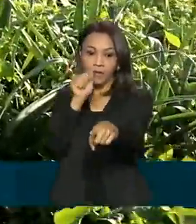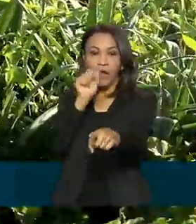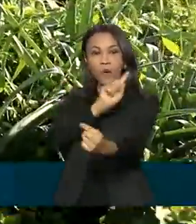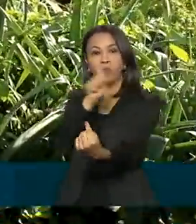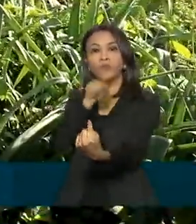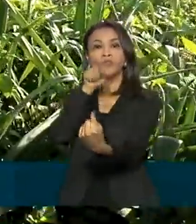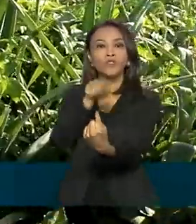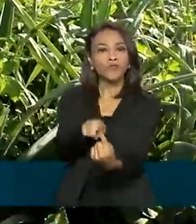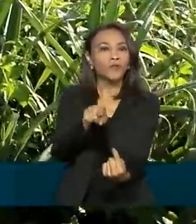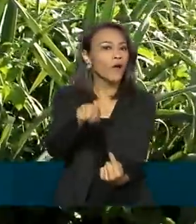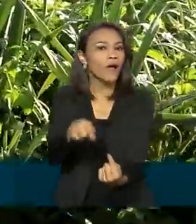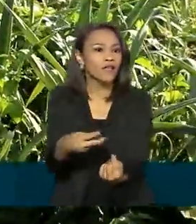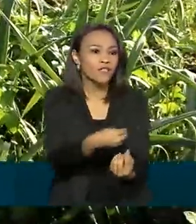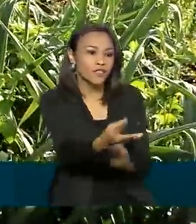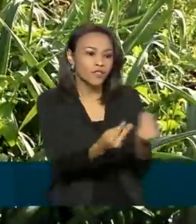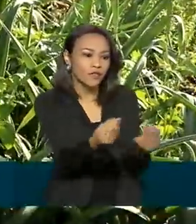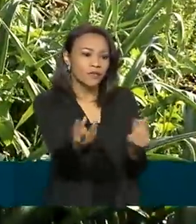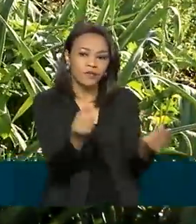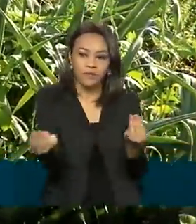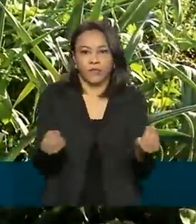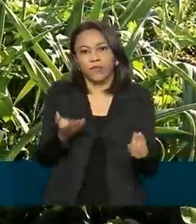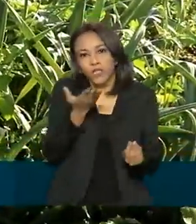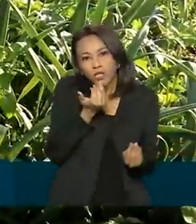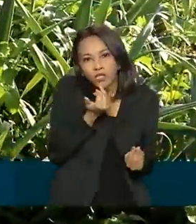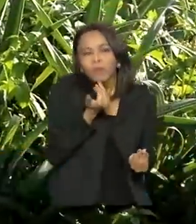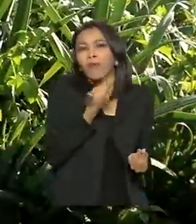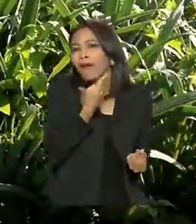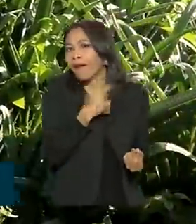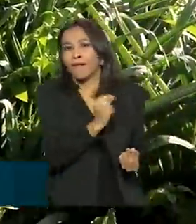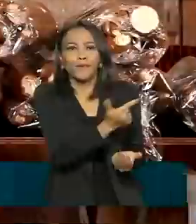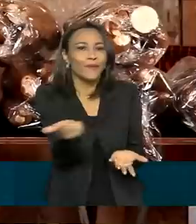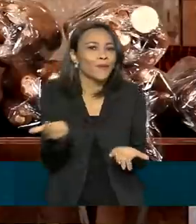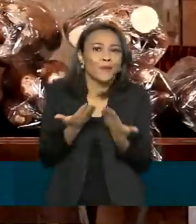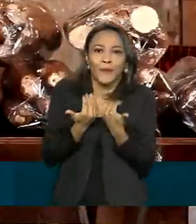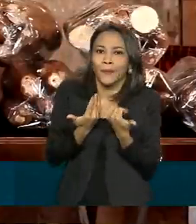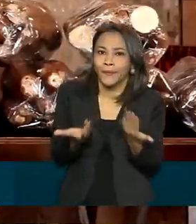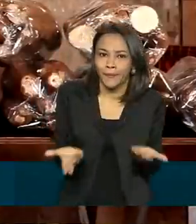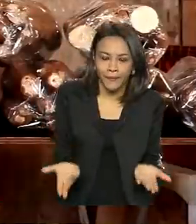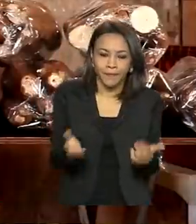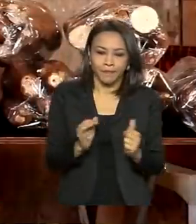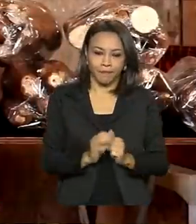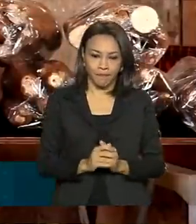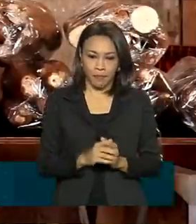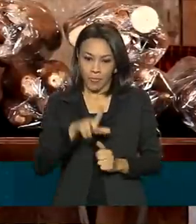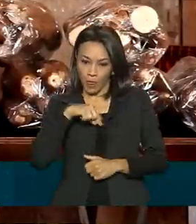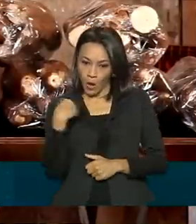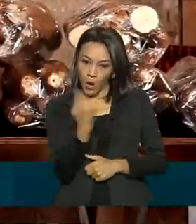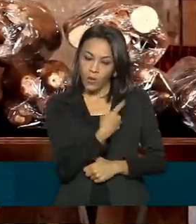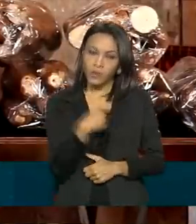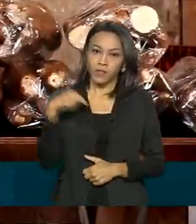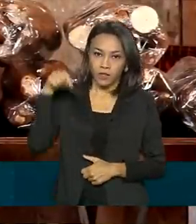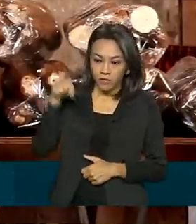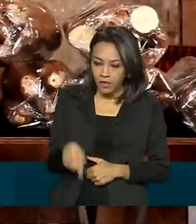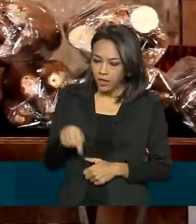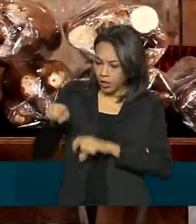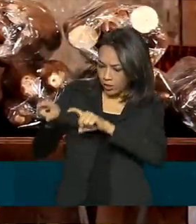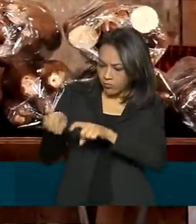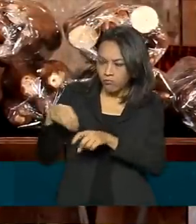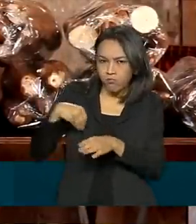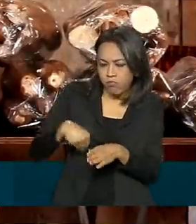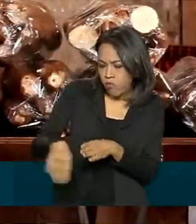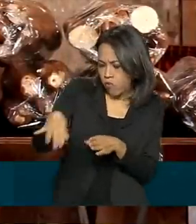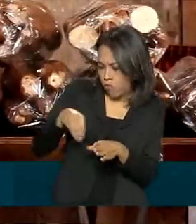de distribuir cestas de alimentos para quem não tem o que comer. A gente está aqui produzindo o alimento para ir para a mesa